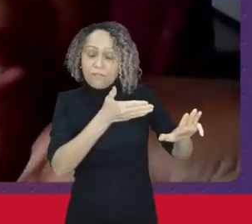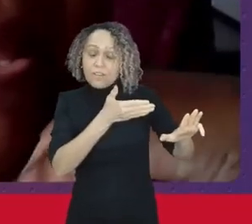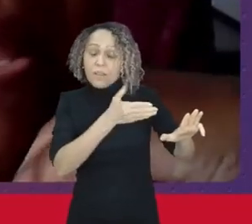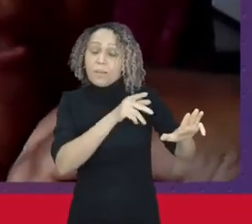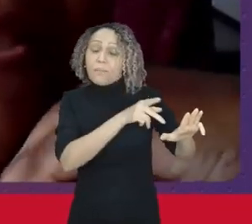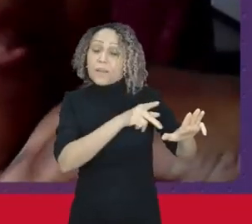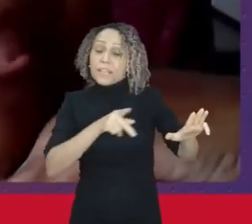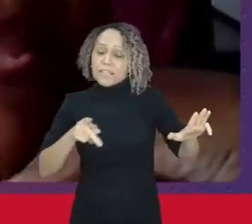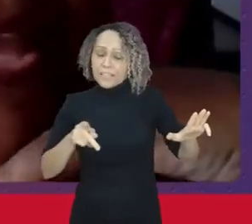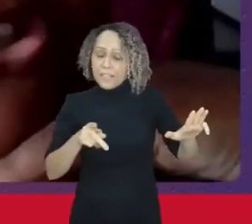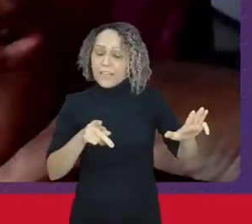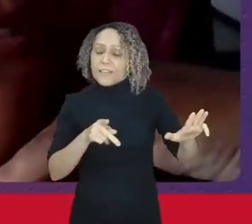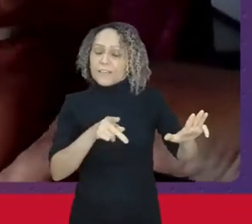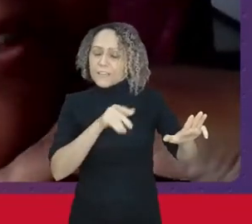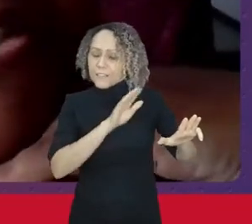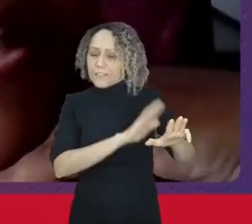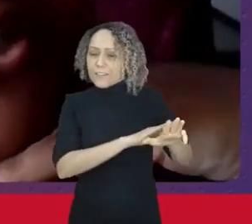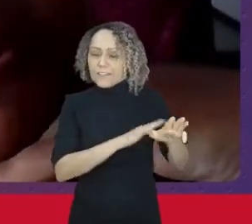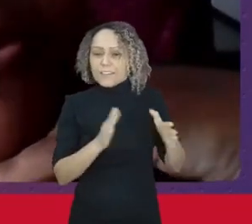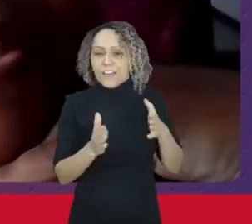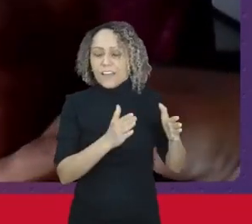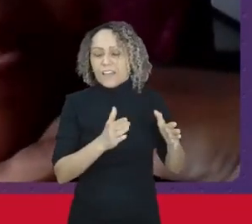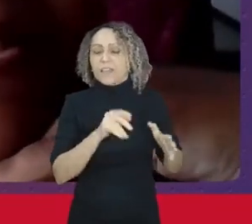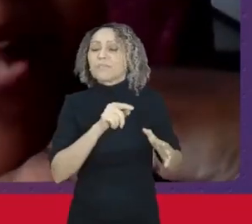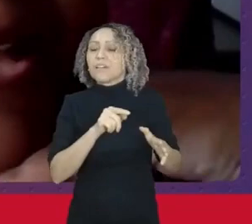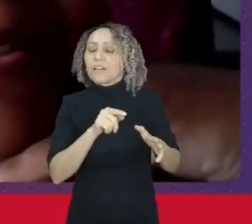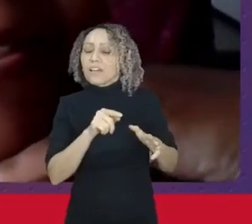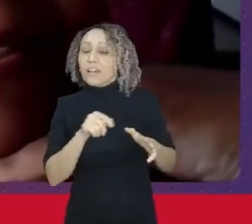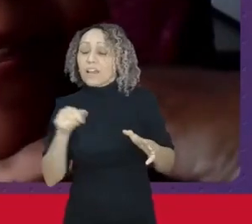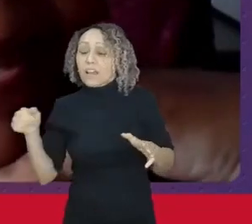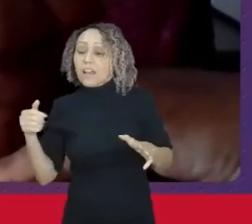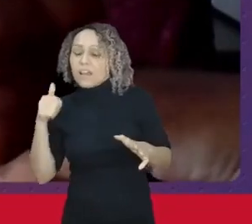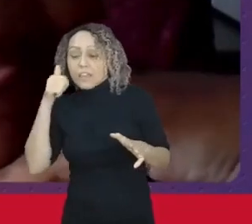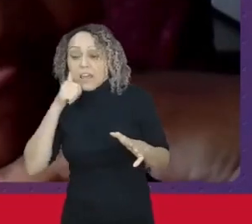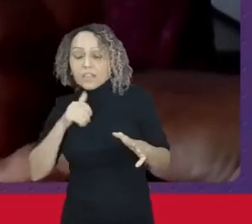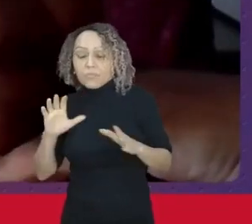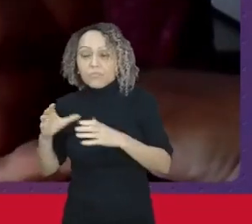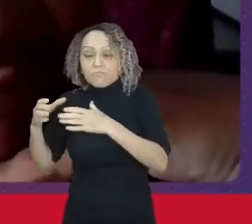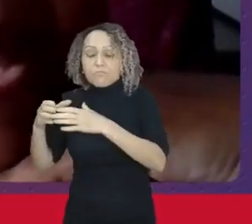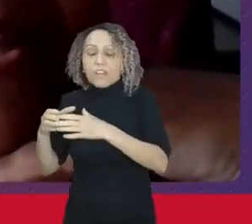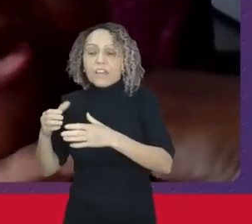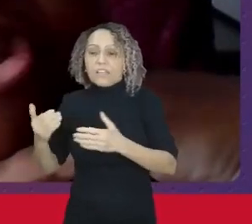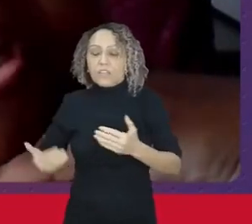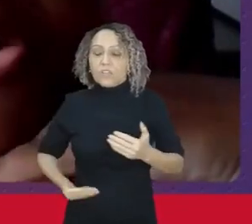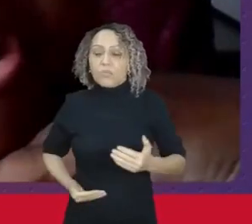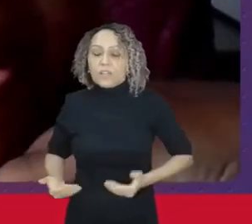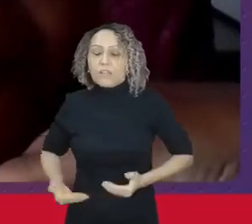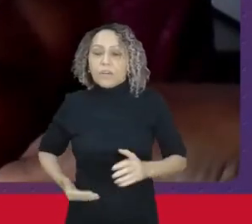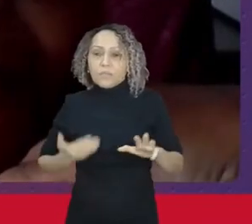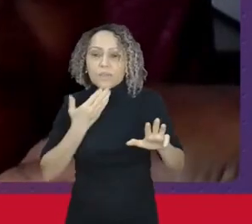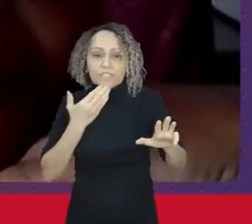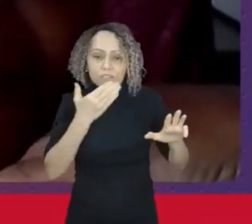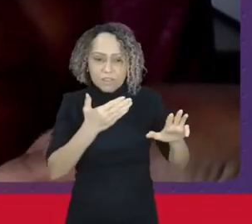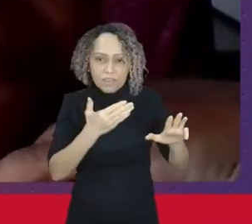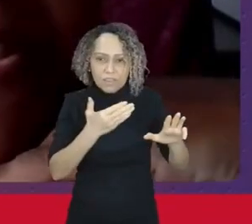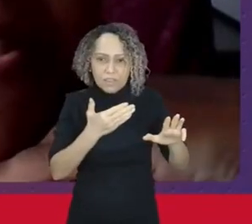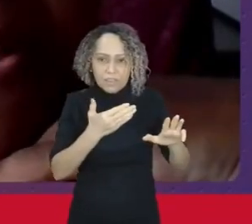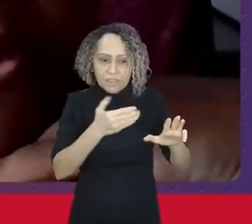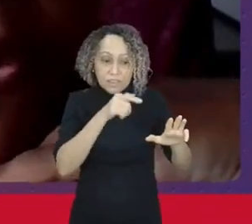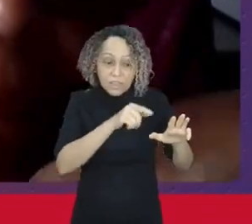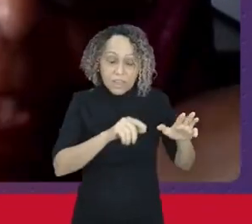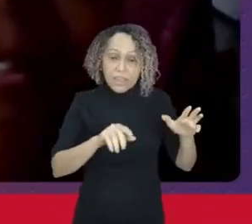que este governo se responsabilizasse pela garantia de leis